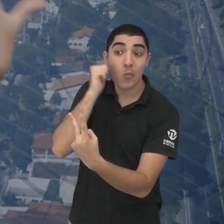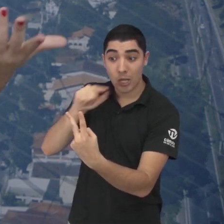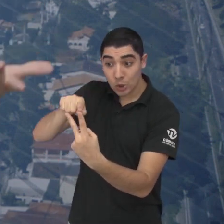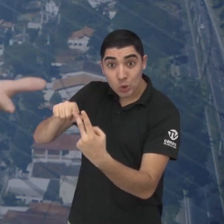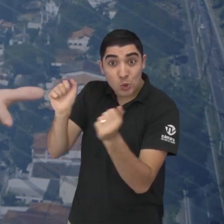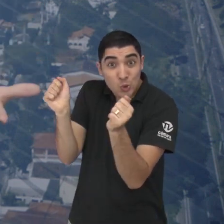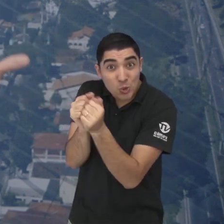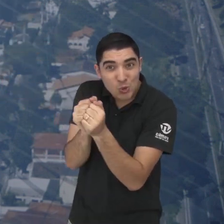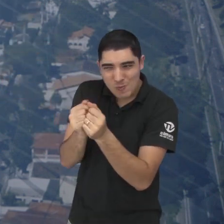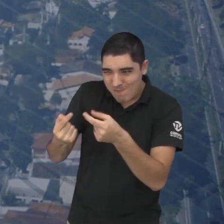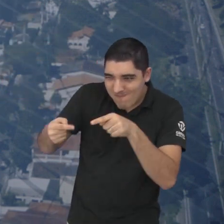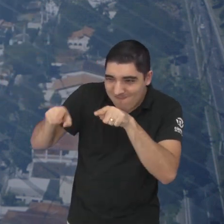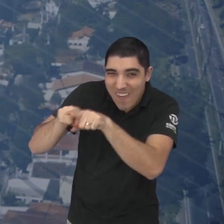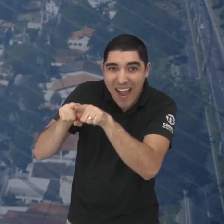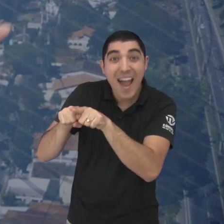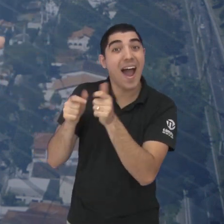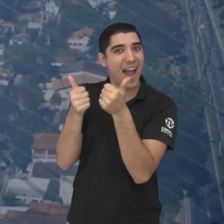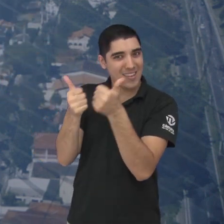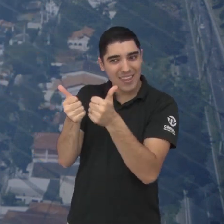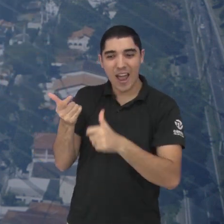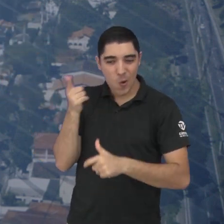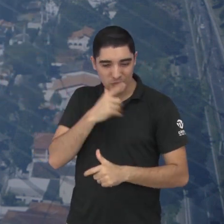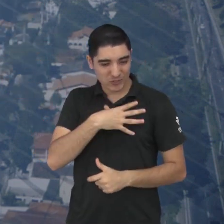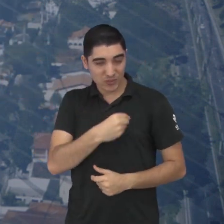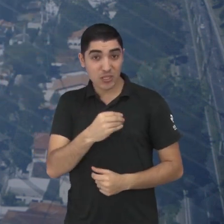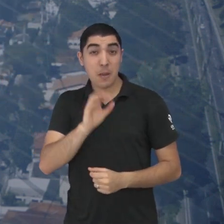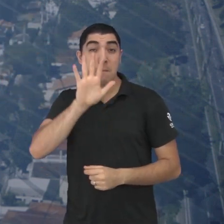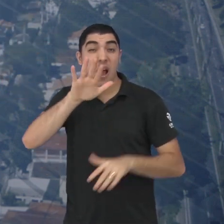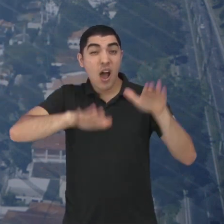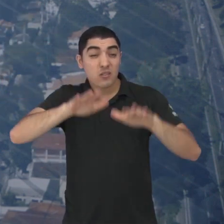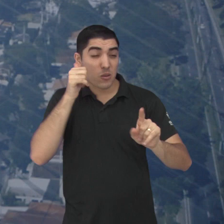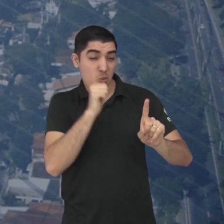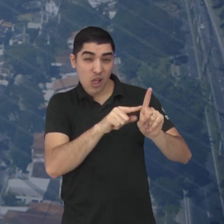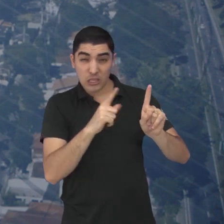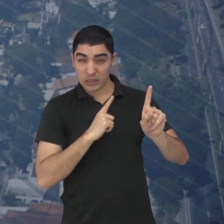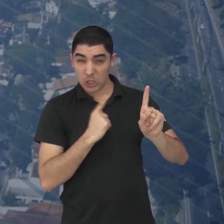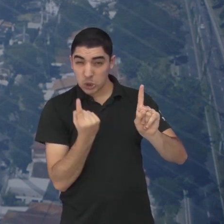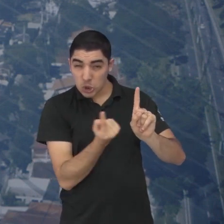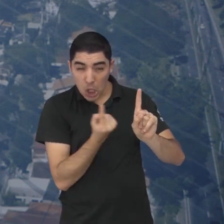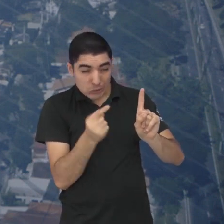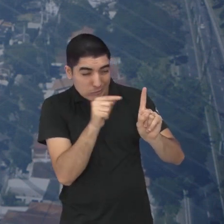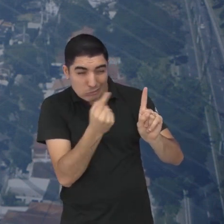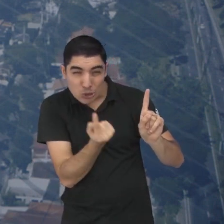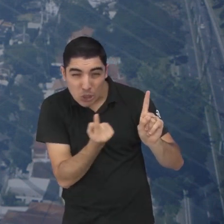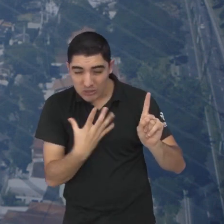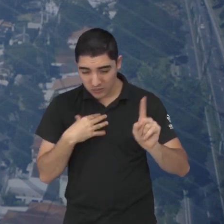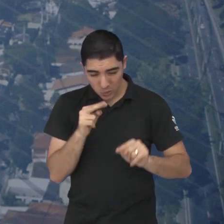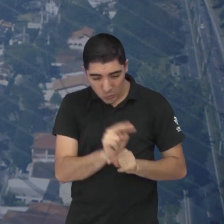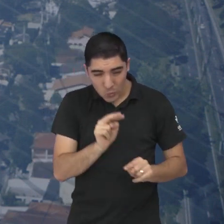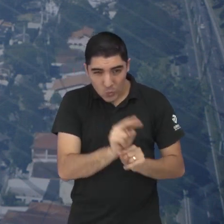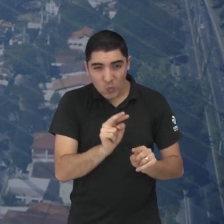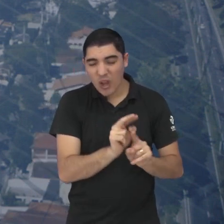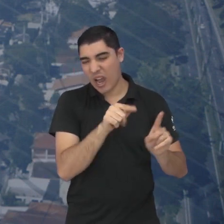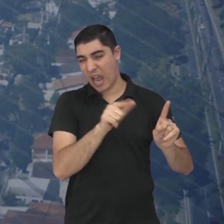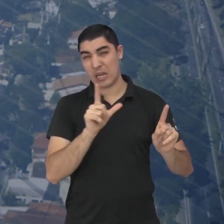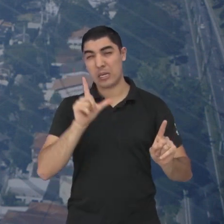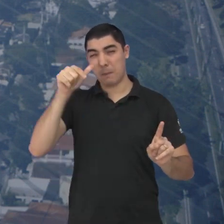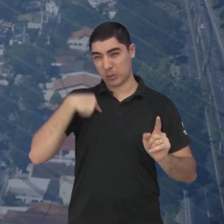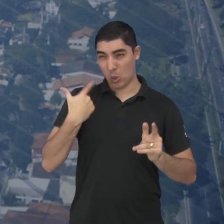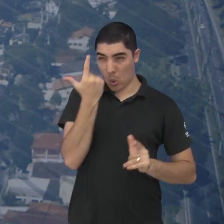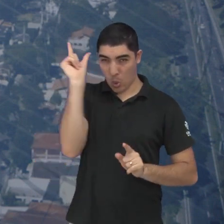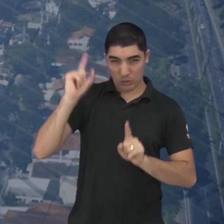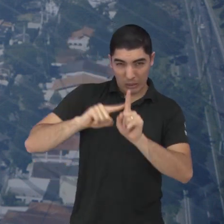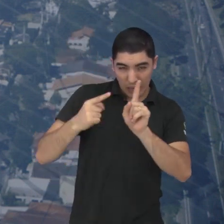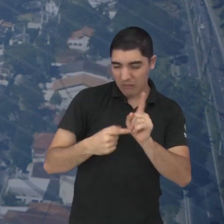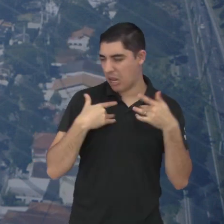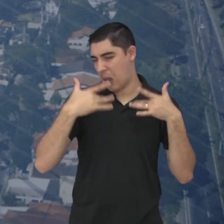acabam desistindo de ter outros filhos justamente por isso, Porque é muito delicado, é complicado criar uma